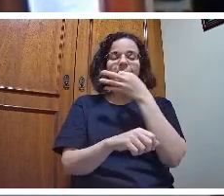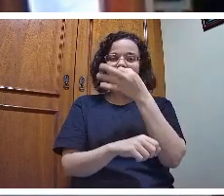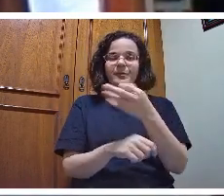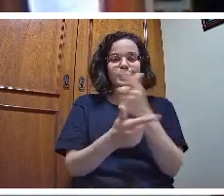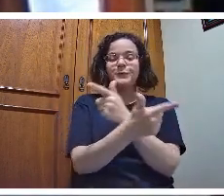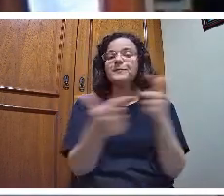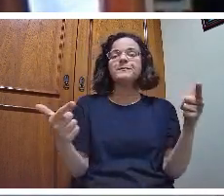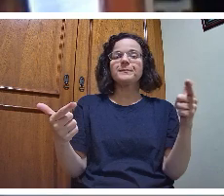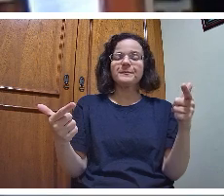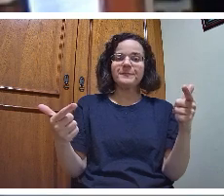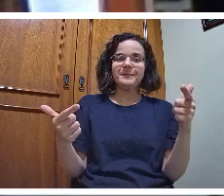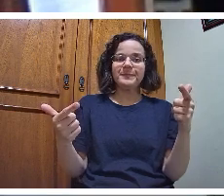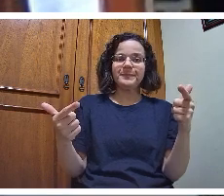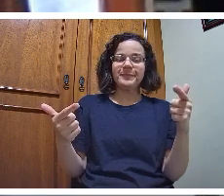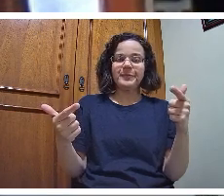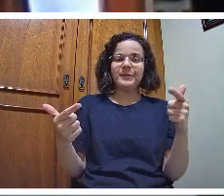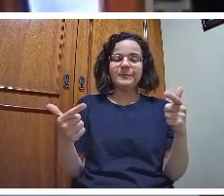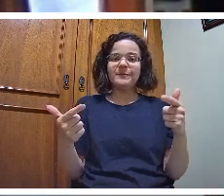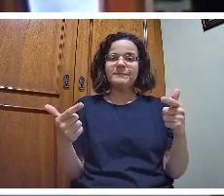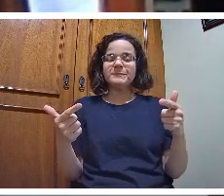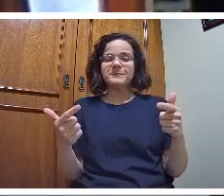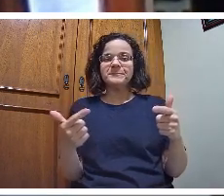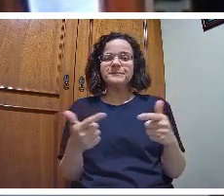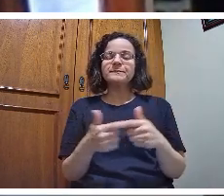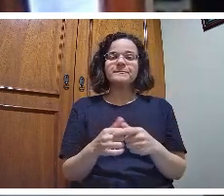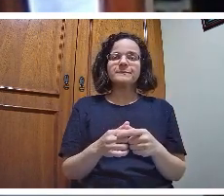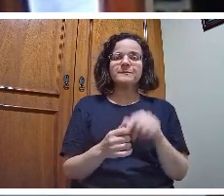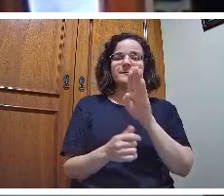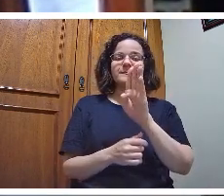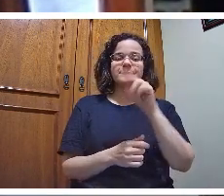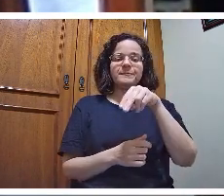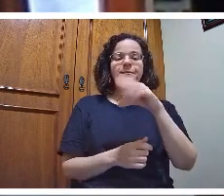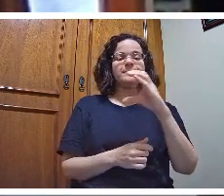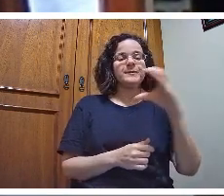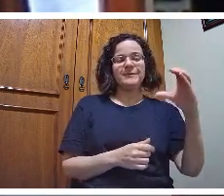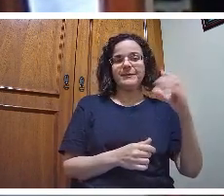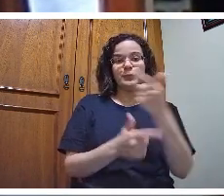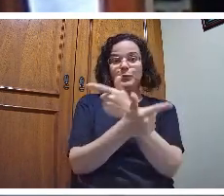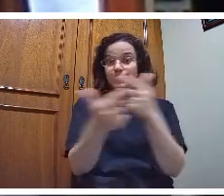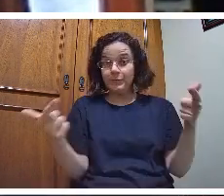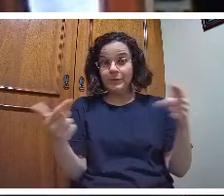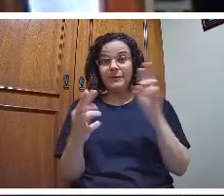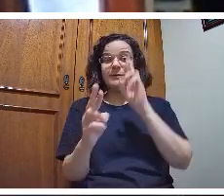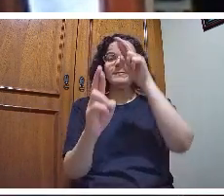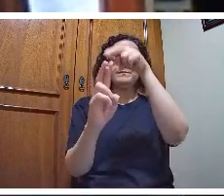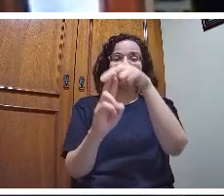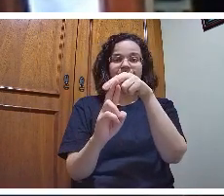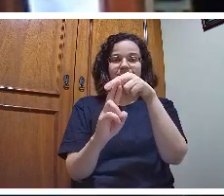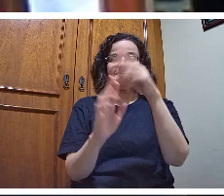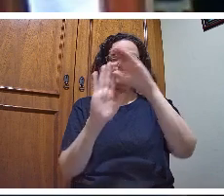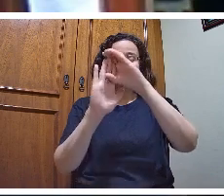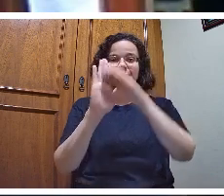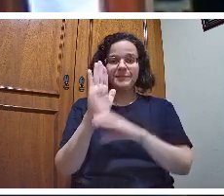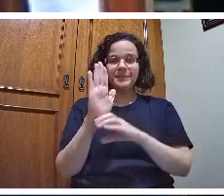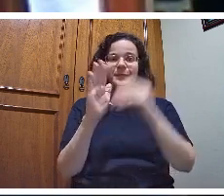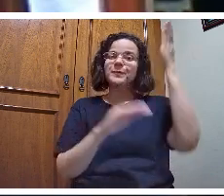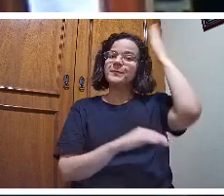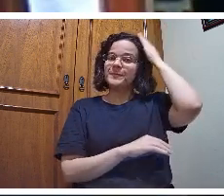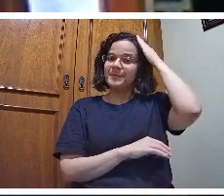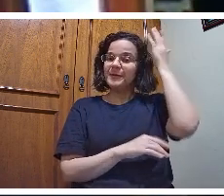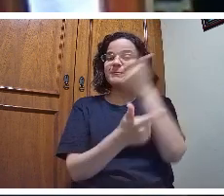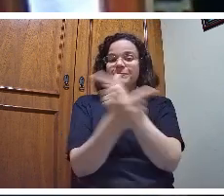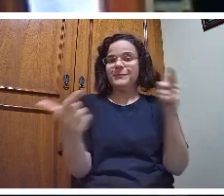BNCC, não está no referencial curricular do Paraná. Por quê? Porque eu acho que os órgãos oficiais,